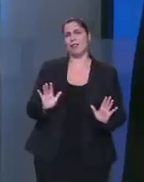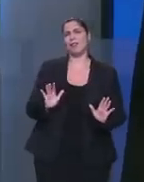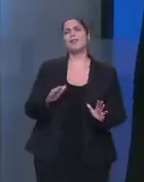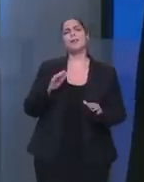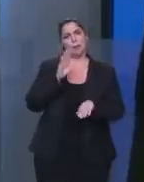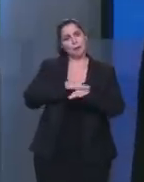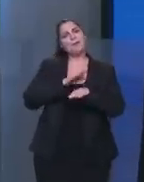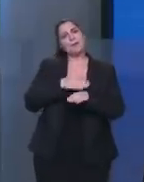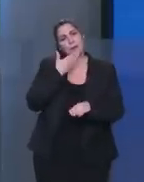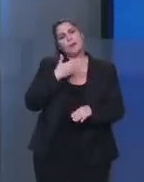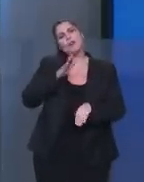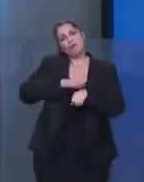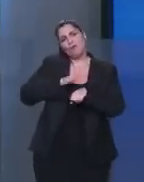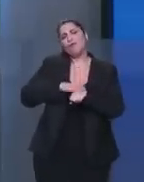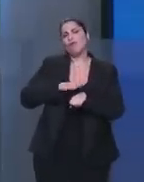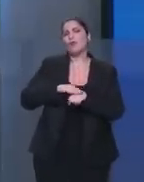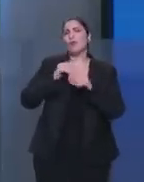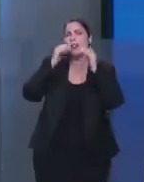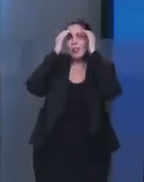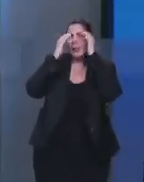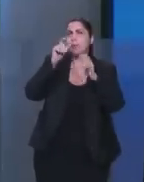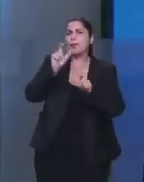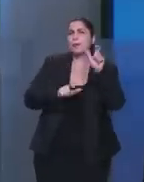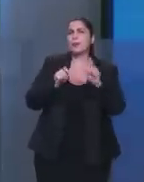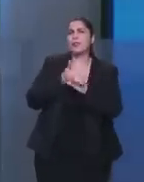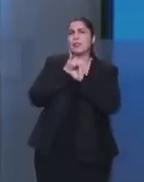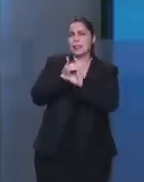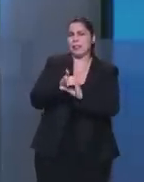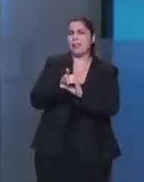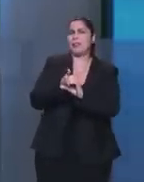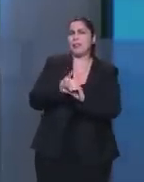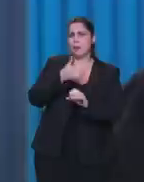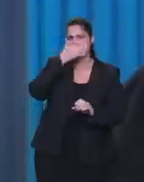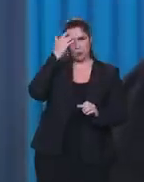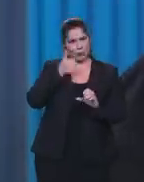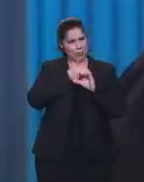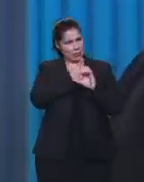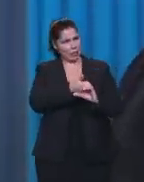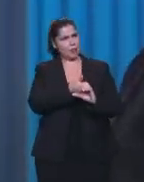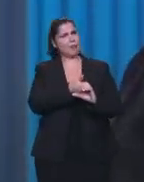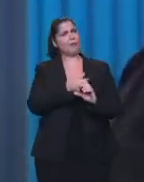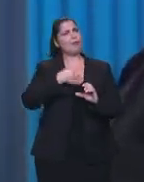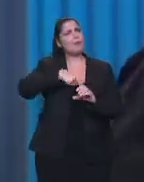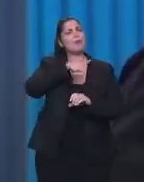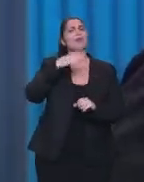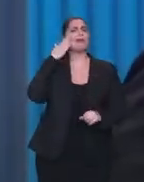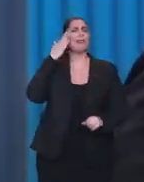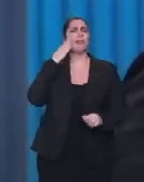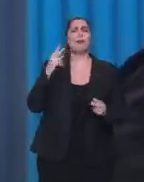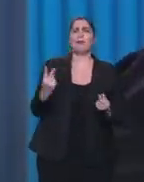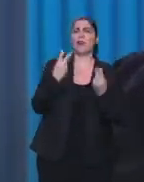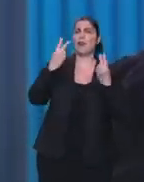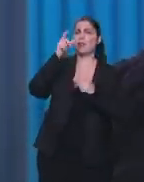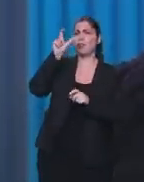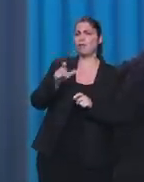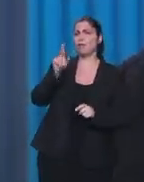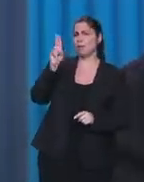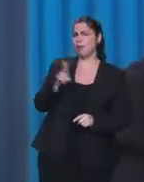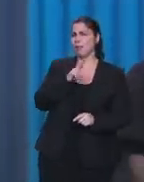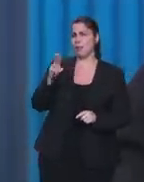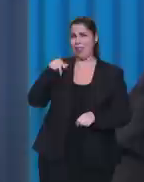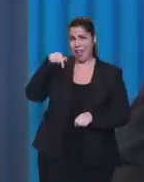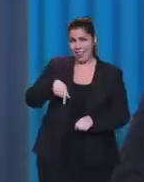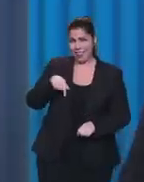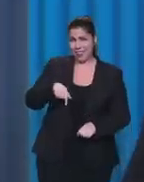fizesse. E respeite os cristãos, porque os cristãos desse país sabem o valor de um padre. Se vocês aqui tratam um padre desse jeito,